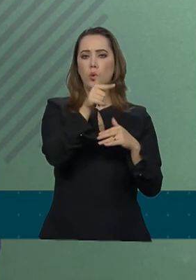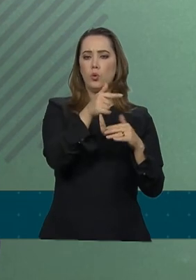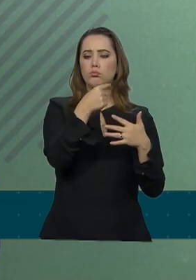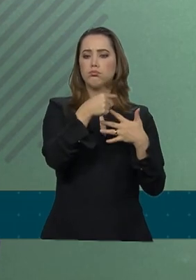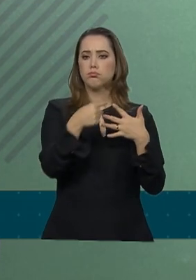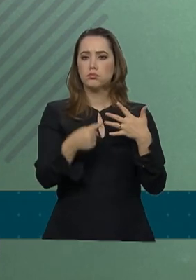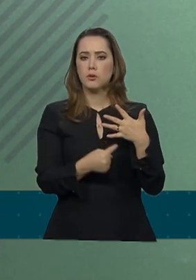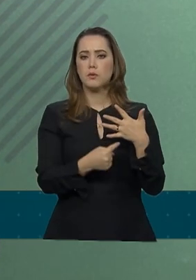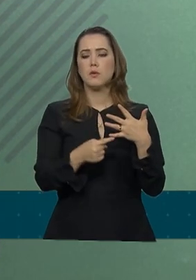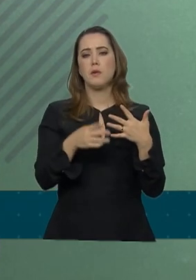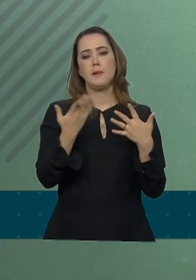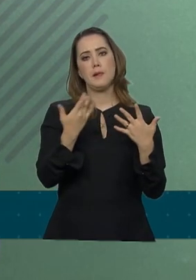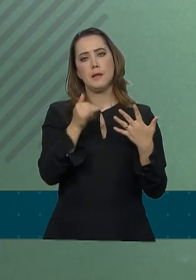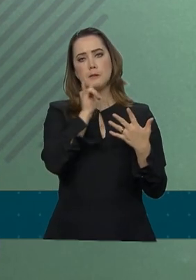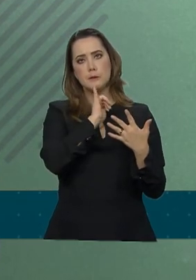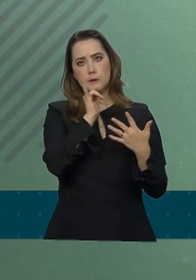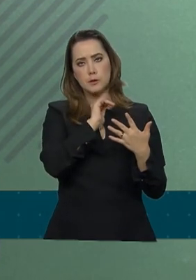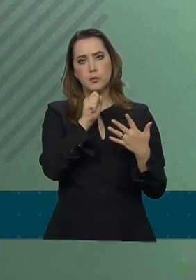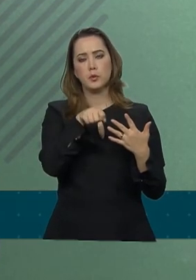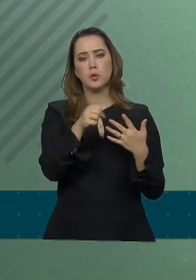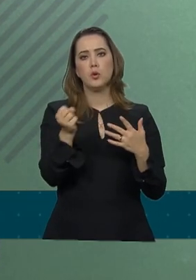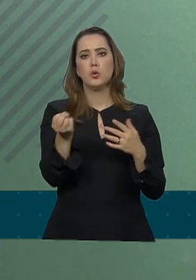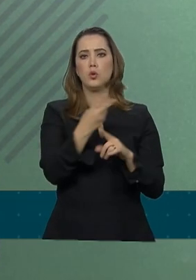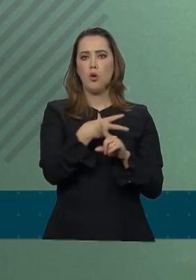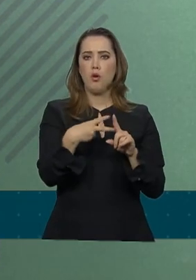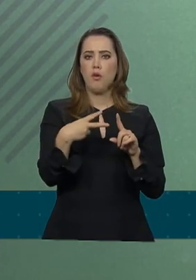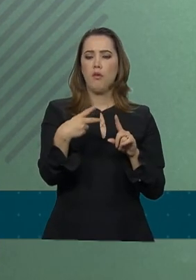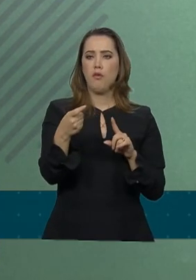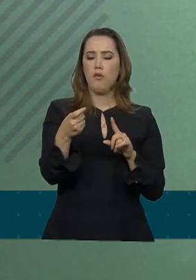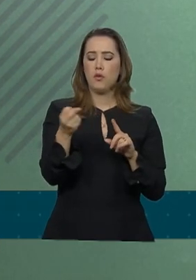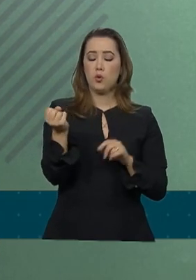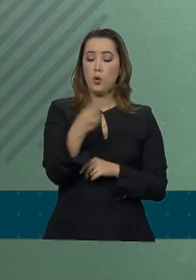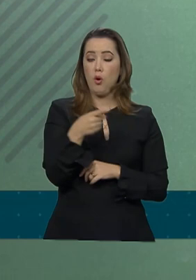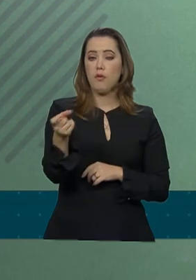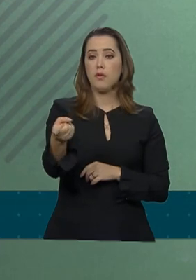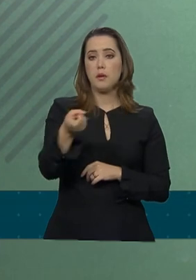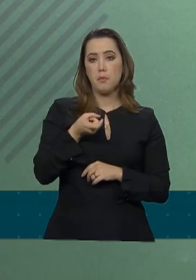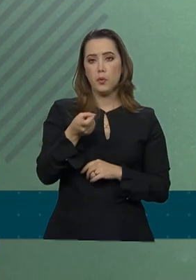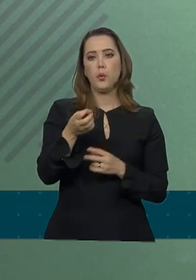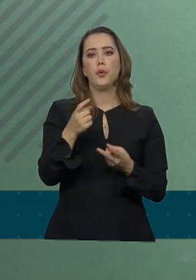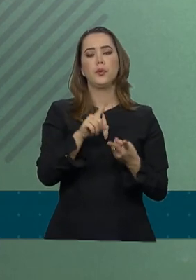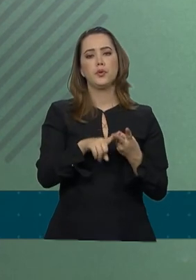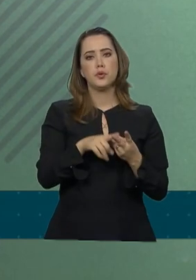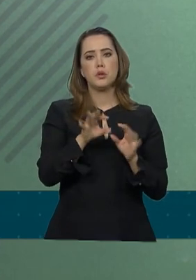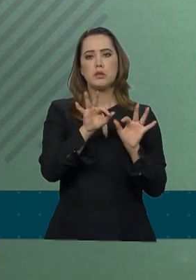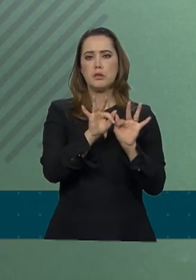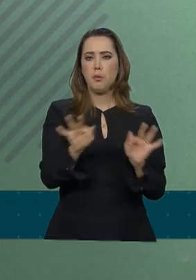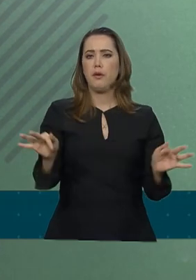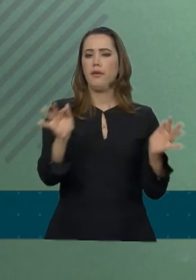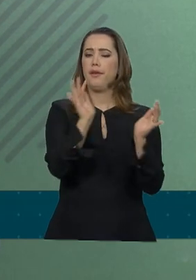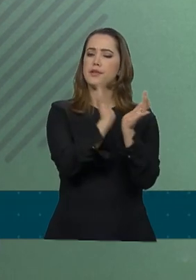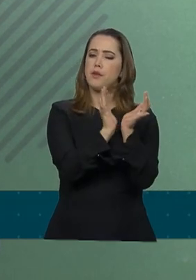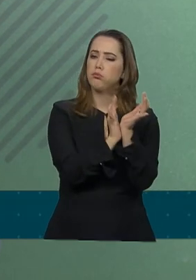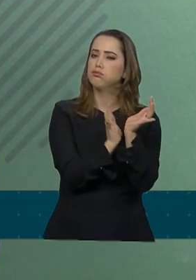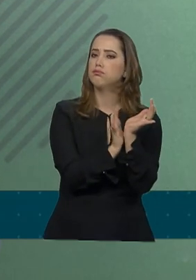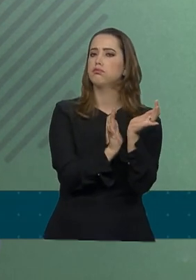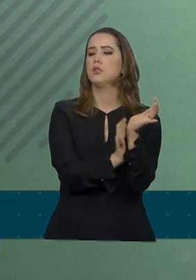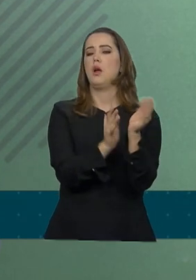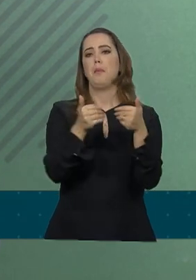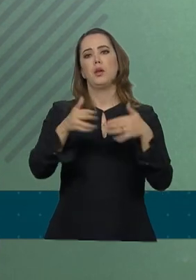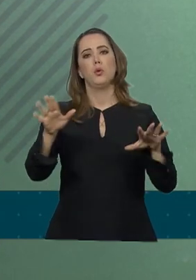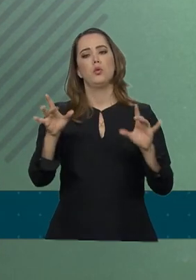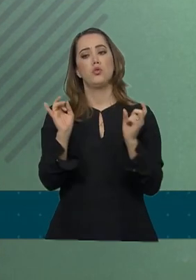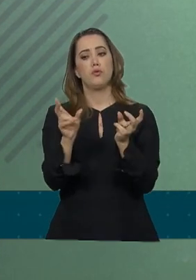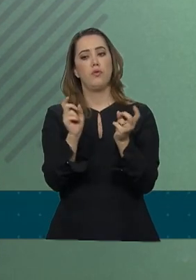medidas, tais quais reforma tributária, desburocratização, abertura comercial e outras